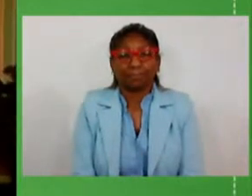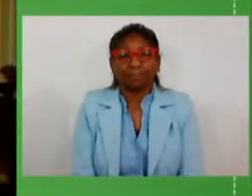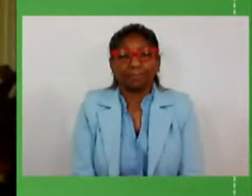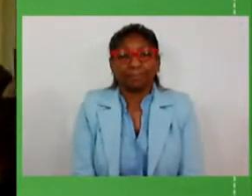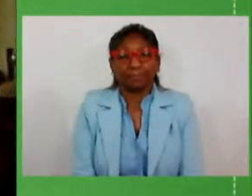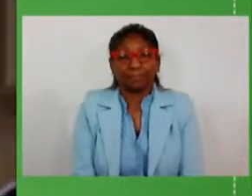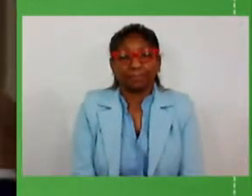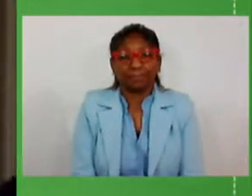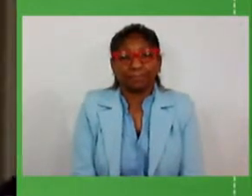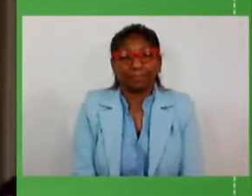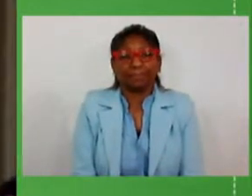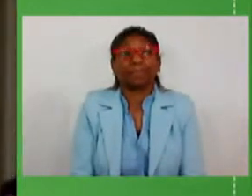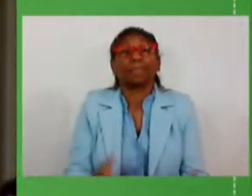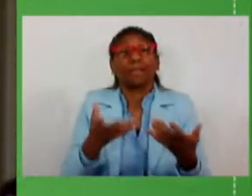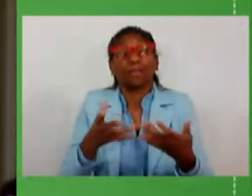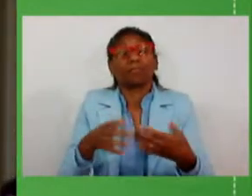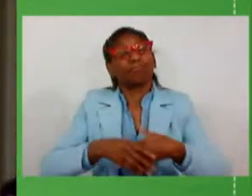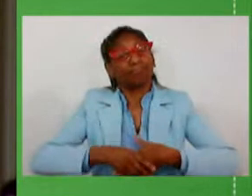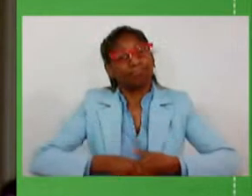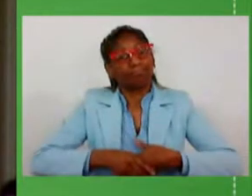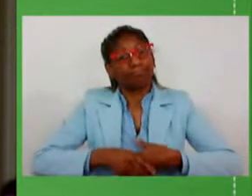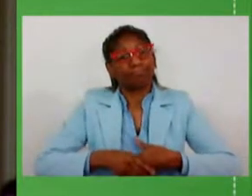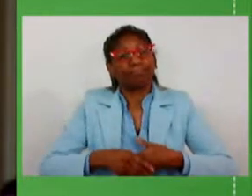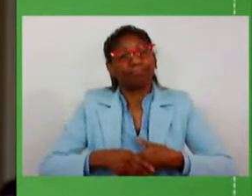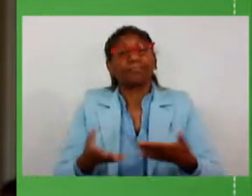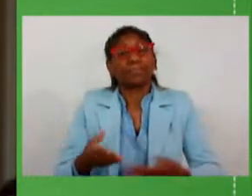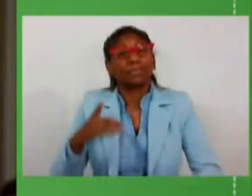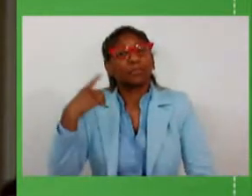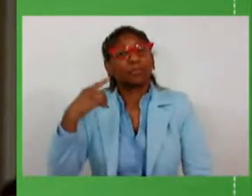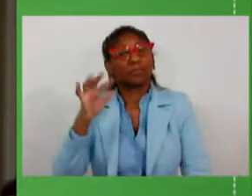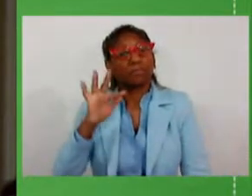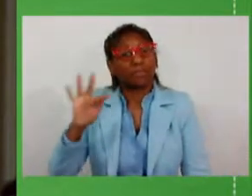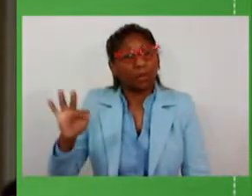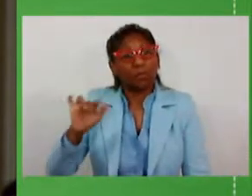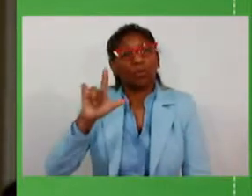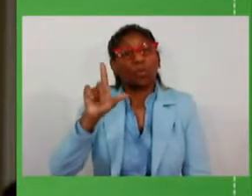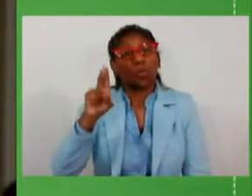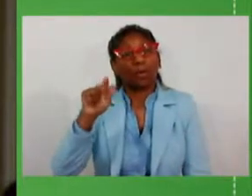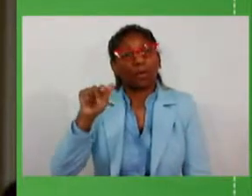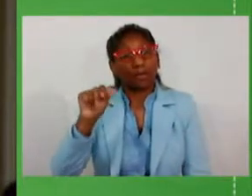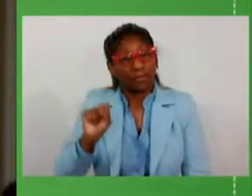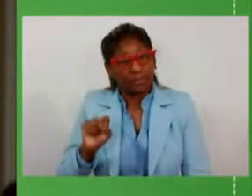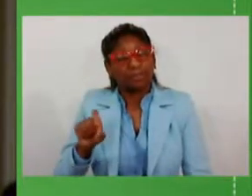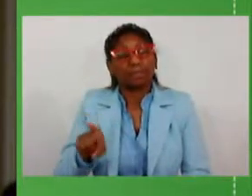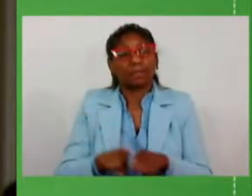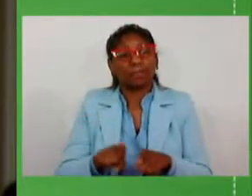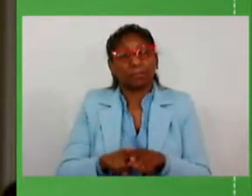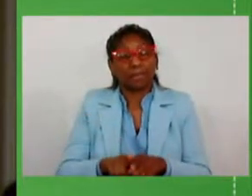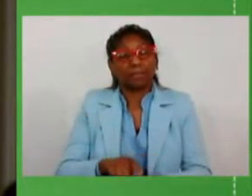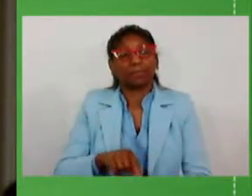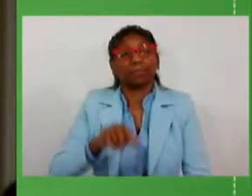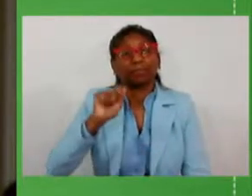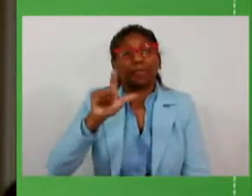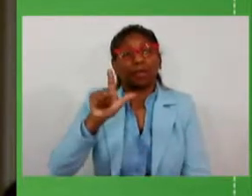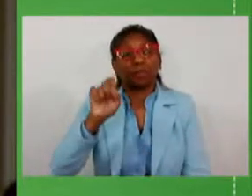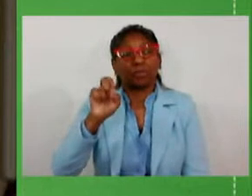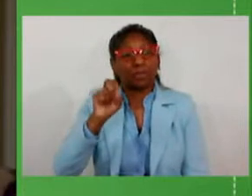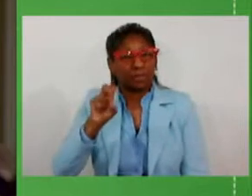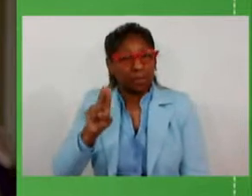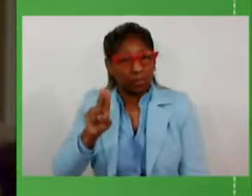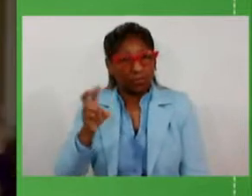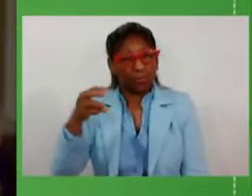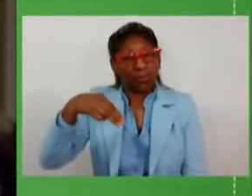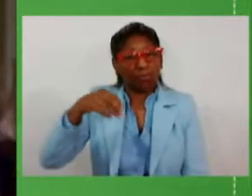Quero saudar também o nosso deputado federal Lucas Redecker, deputado federal Alceu Moreira, que estão aqui,